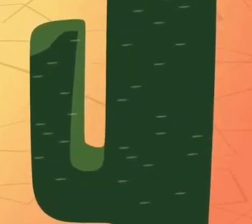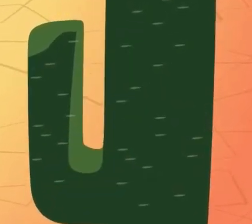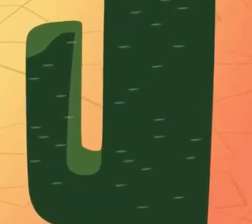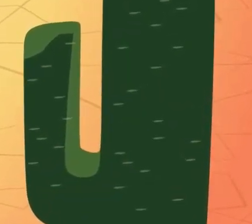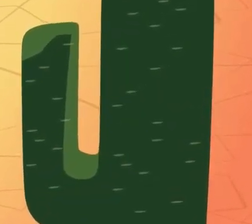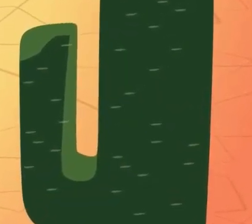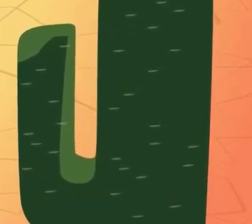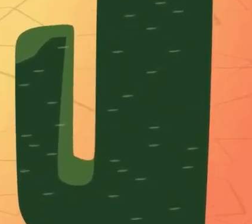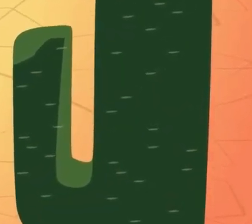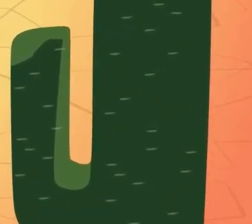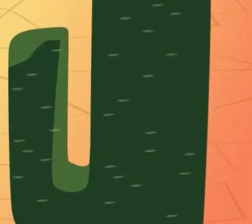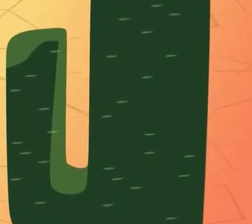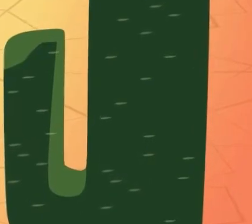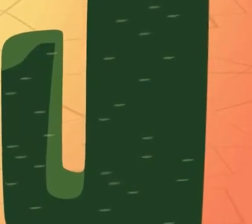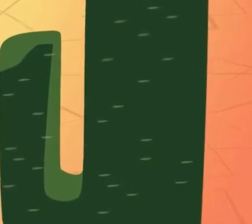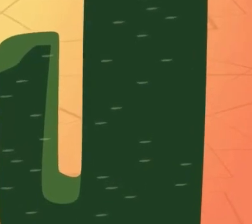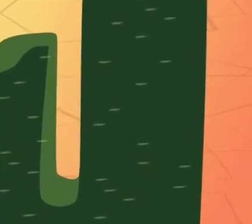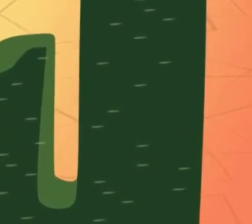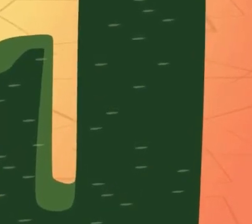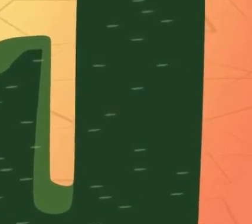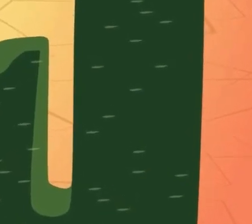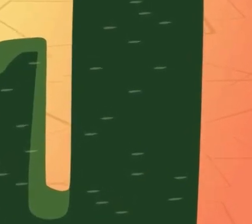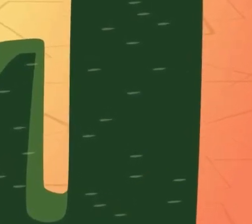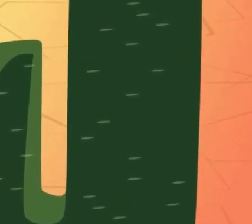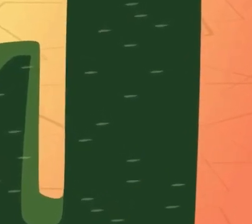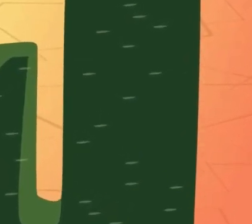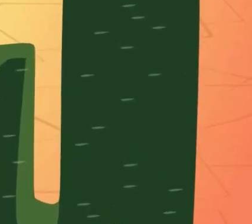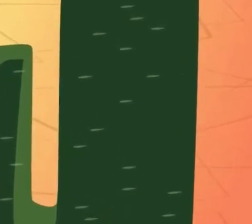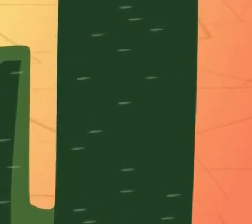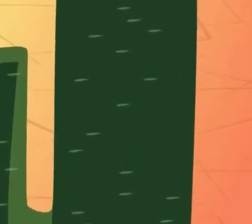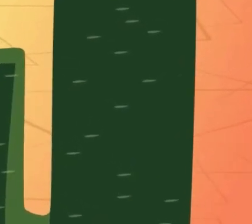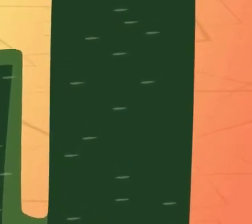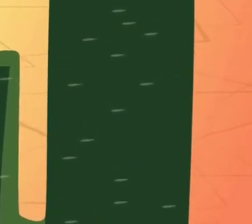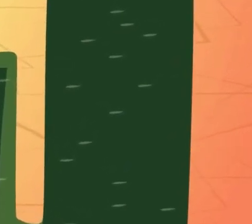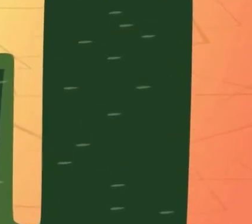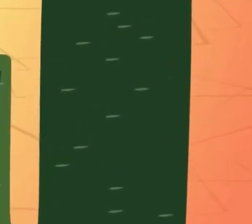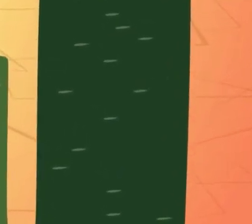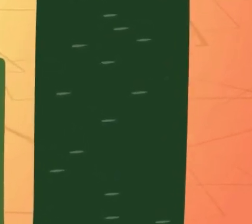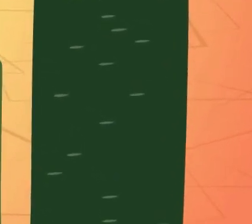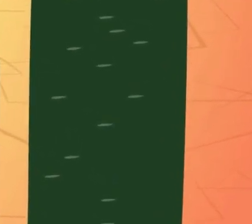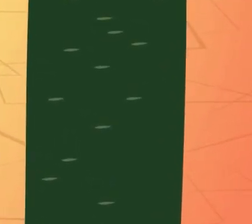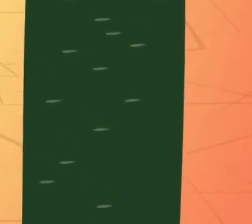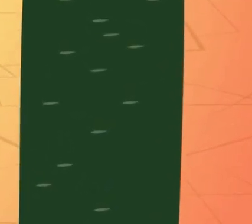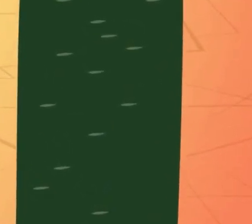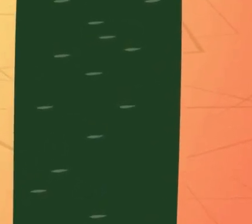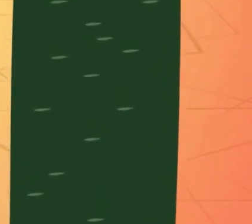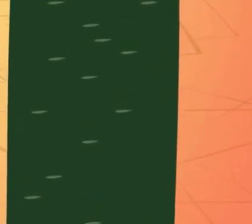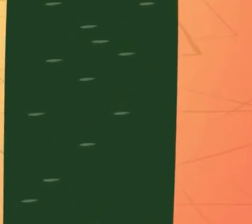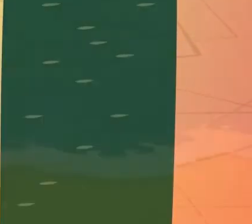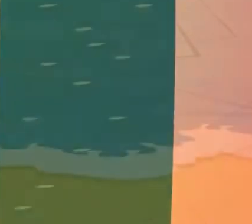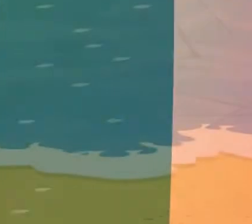Era uma vez uma boneca de sal. Após peregrinar por terras áridas,